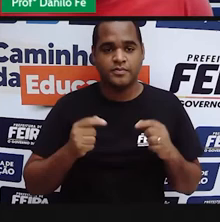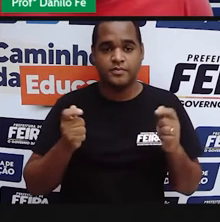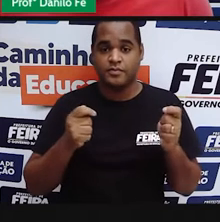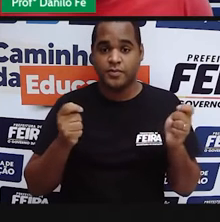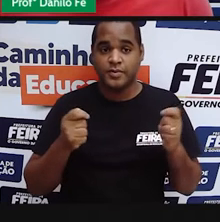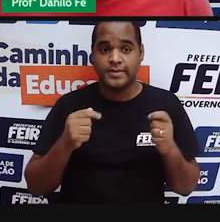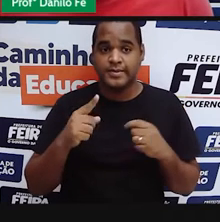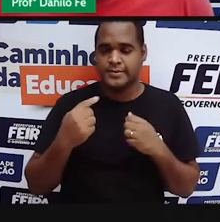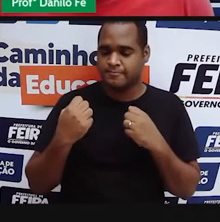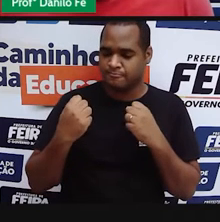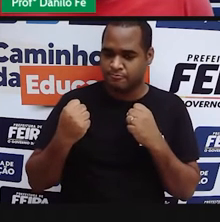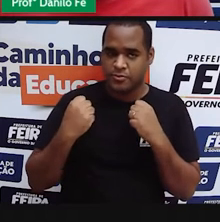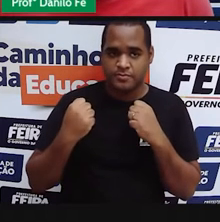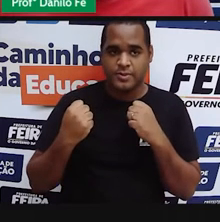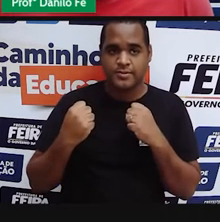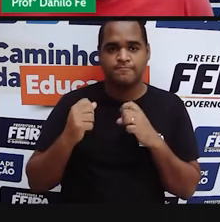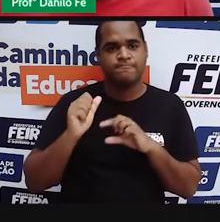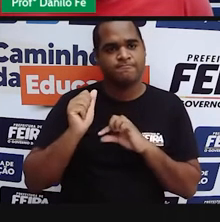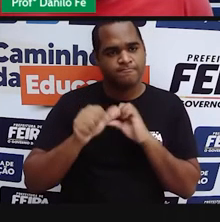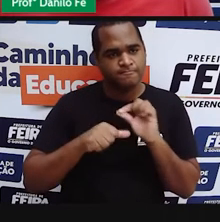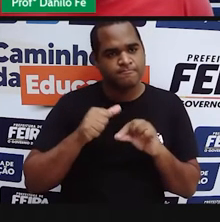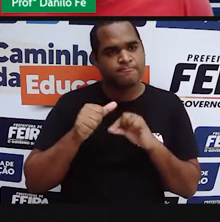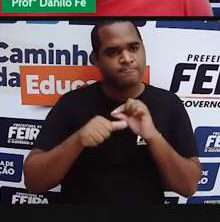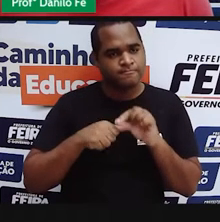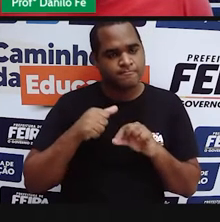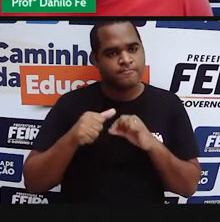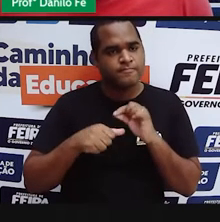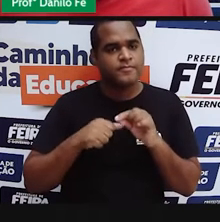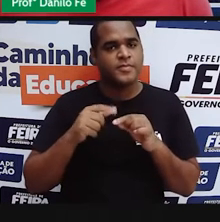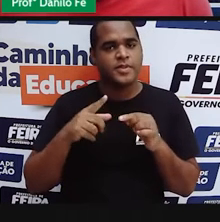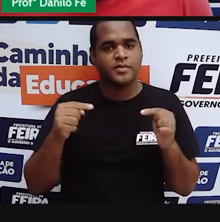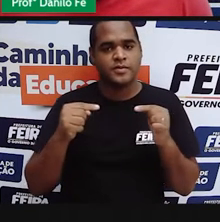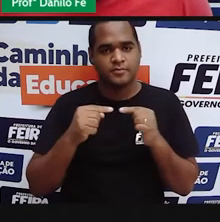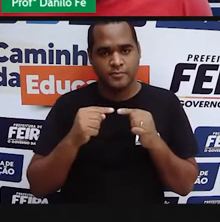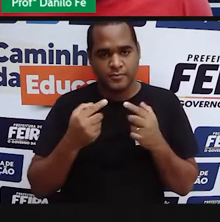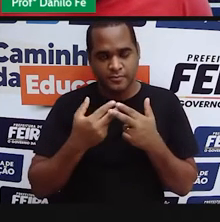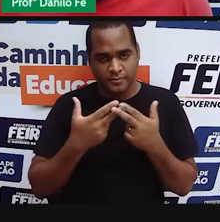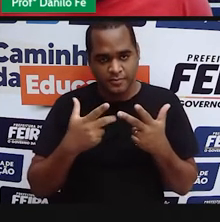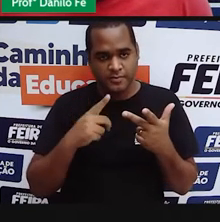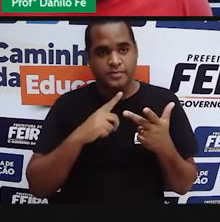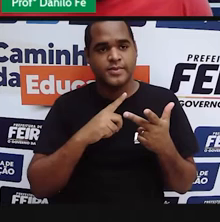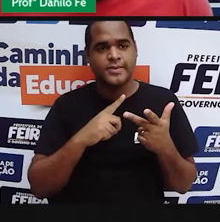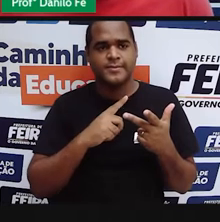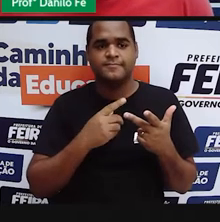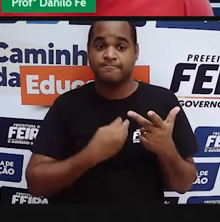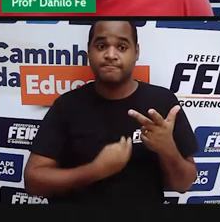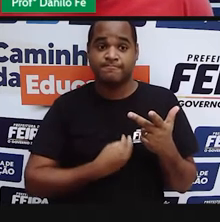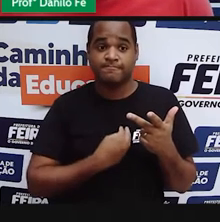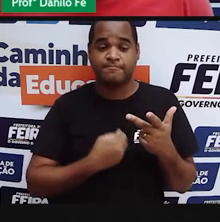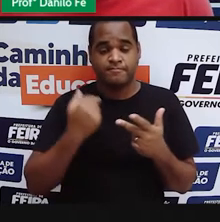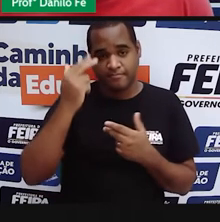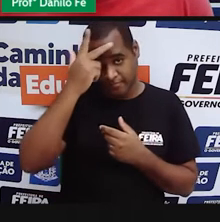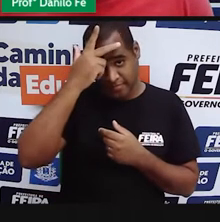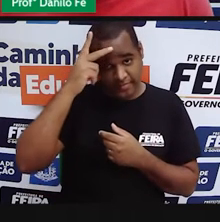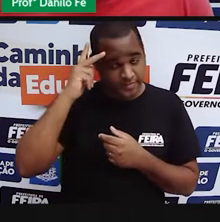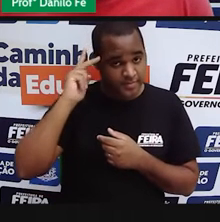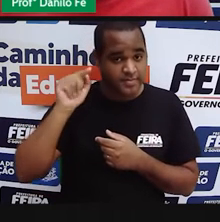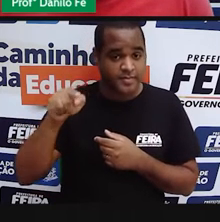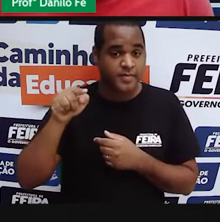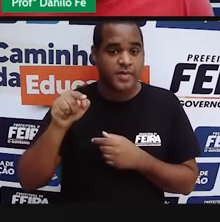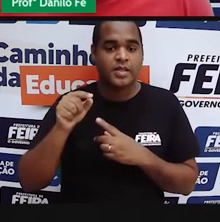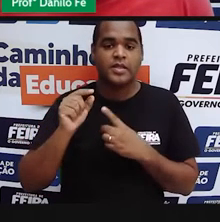poderes quase absolutos sobre a vida dos indivíduos, sobre a vida das pessoas, e que